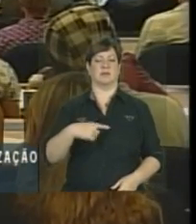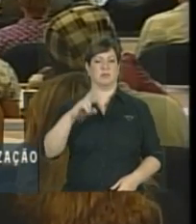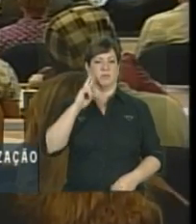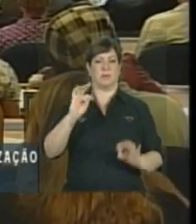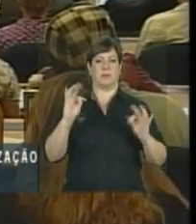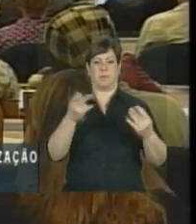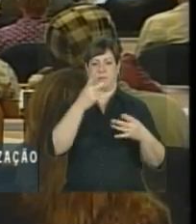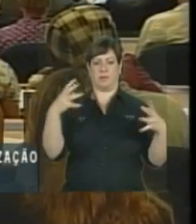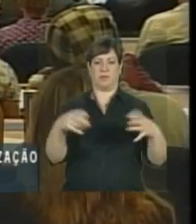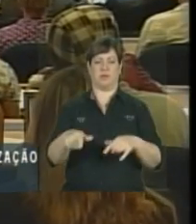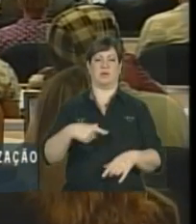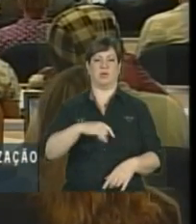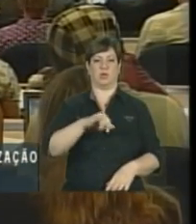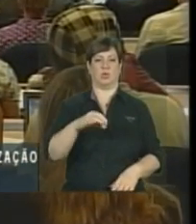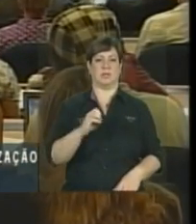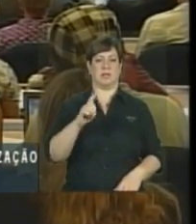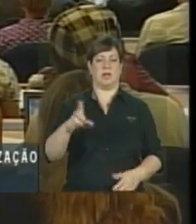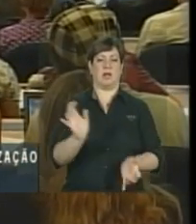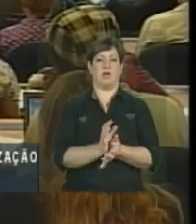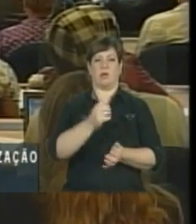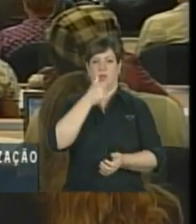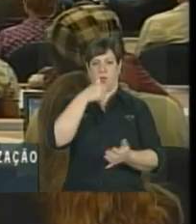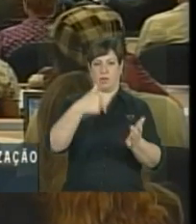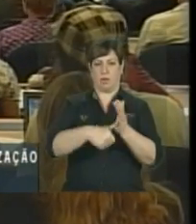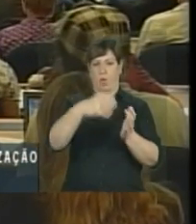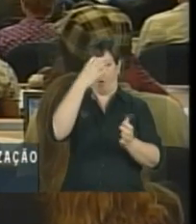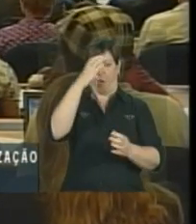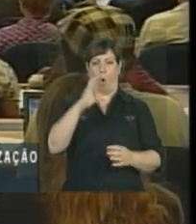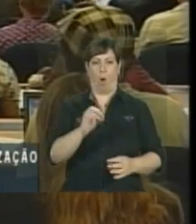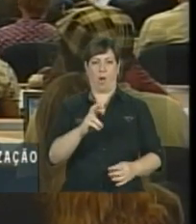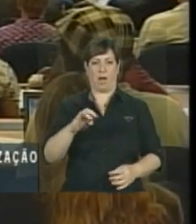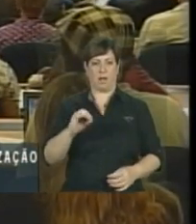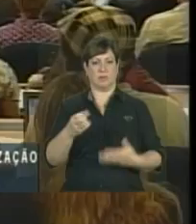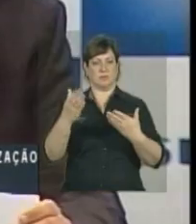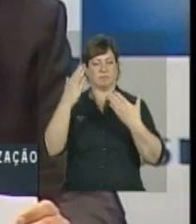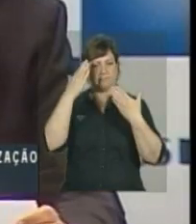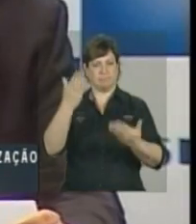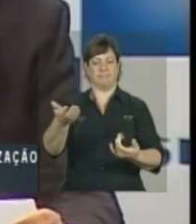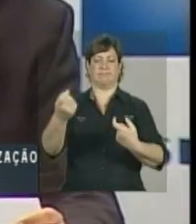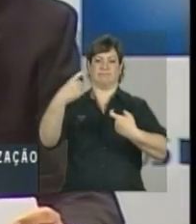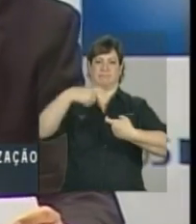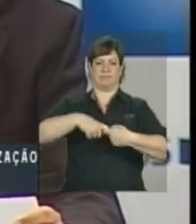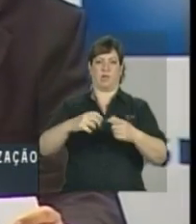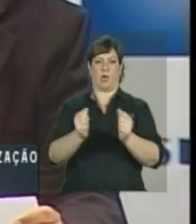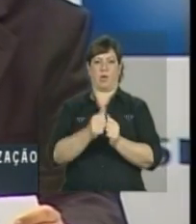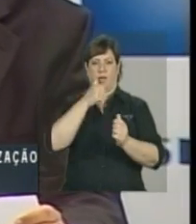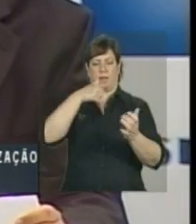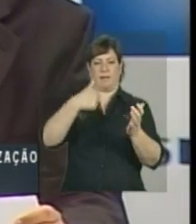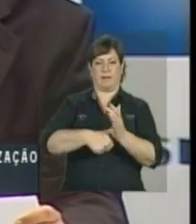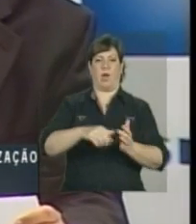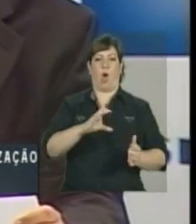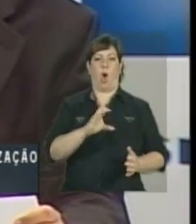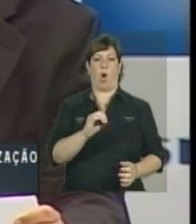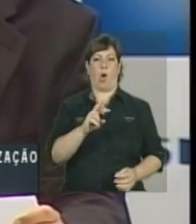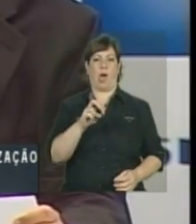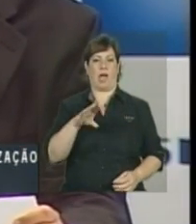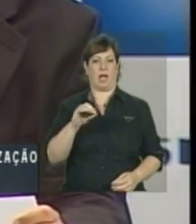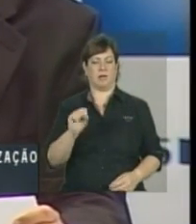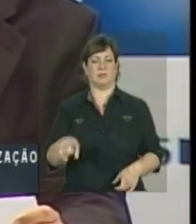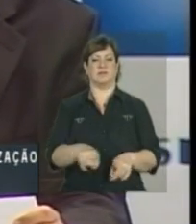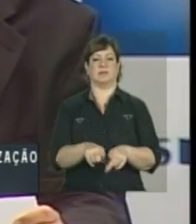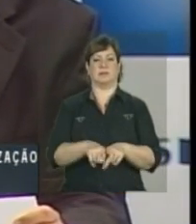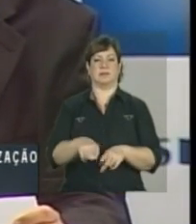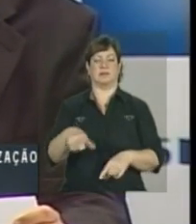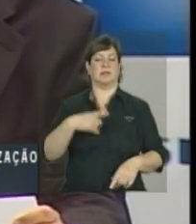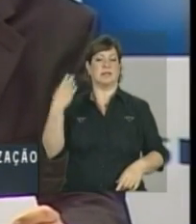o José Furiano dos Correios, agradecer não só mais essa parceria com os Correios. No sábado, também